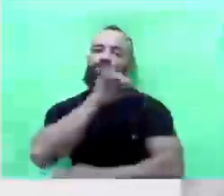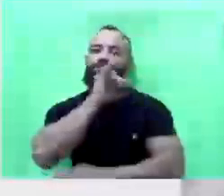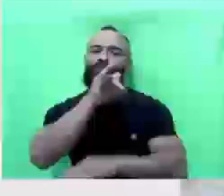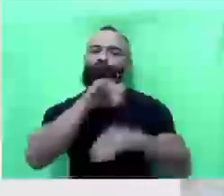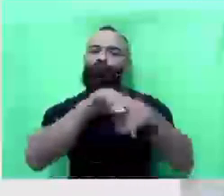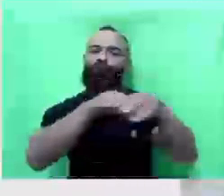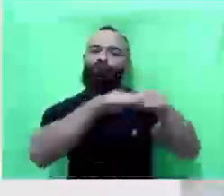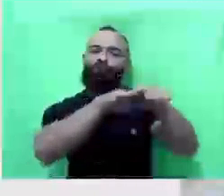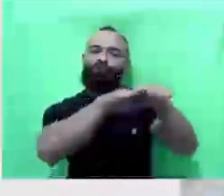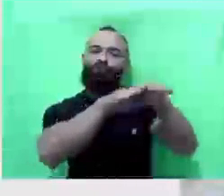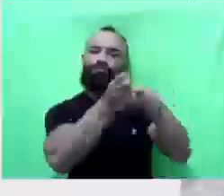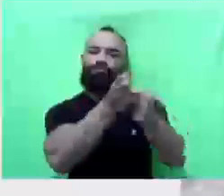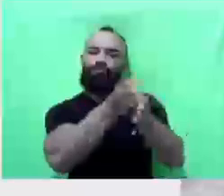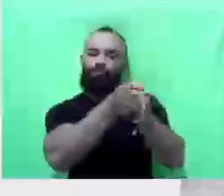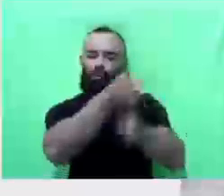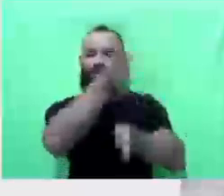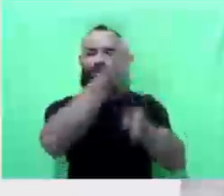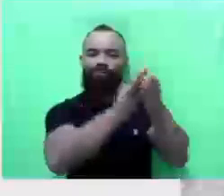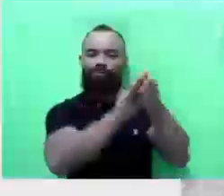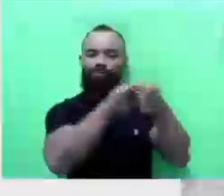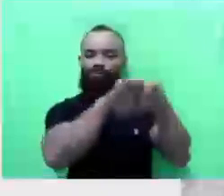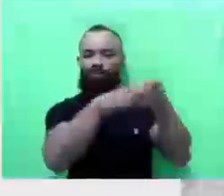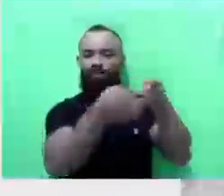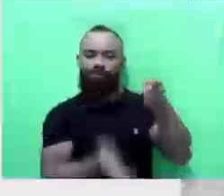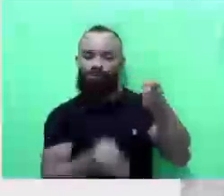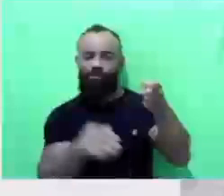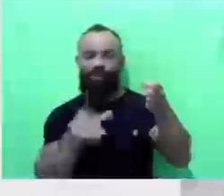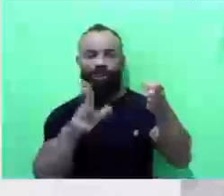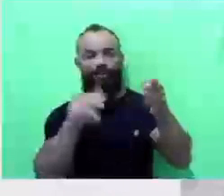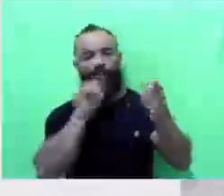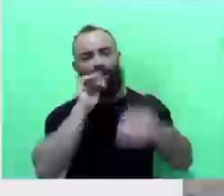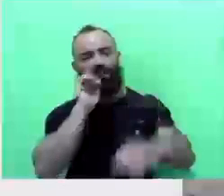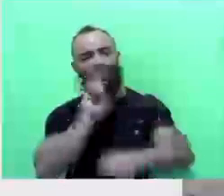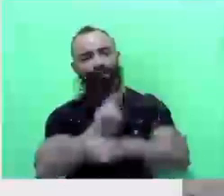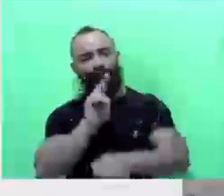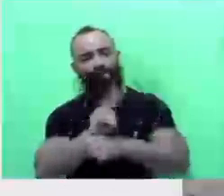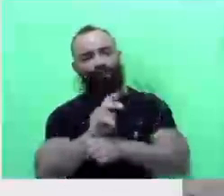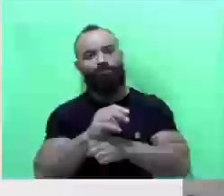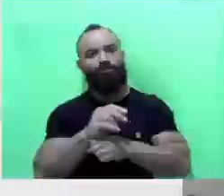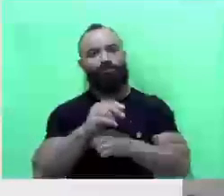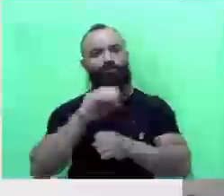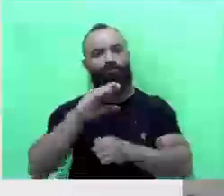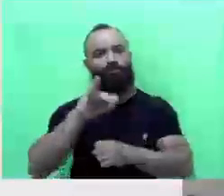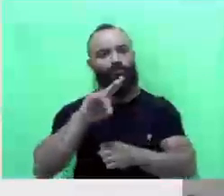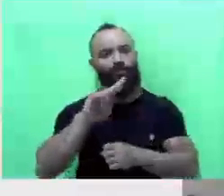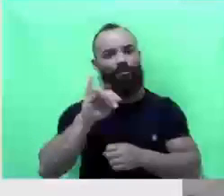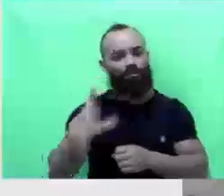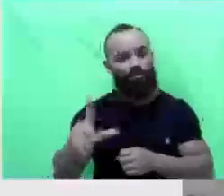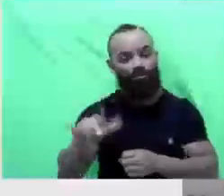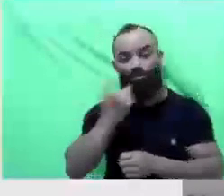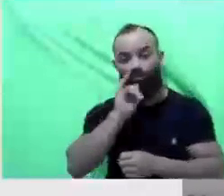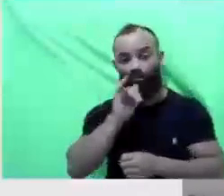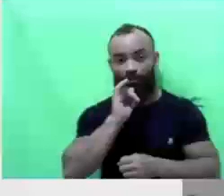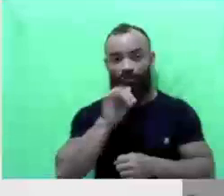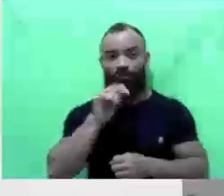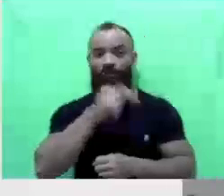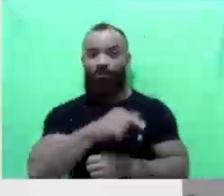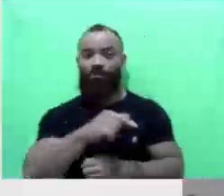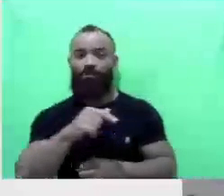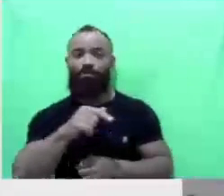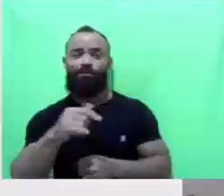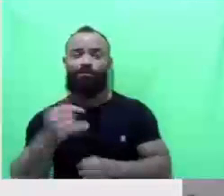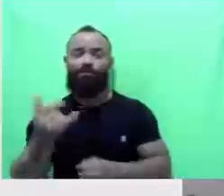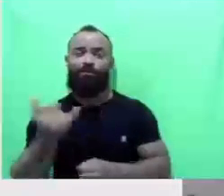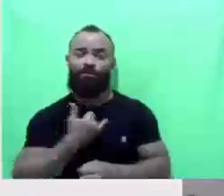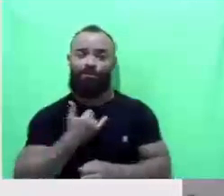um muro, ao qual a gente já acionamos a Defesa Civil, a gente já encaminhou todo esse pedido que o morador Luiz veio aí nos fazendo,